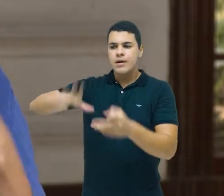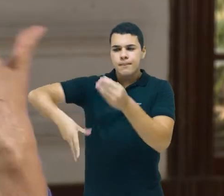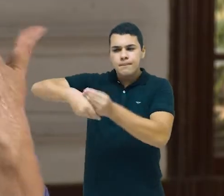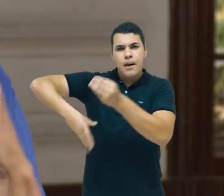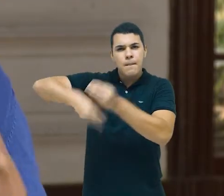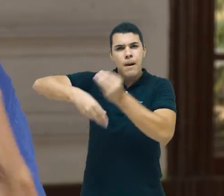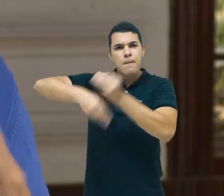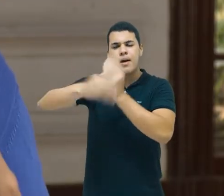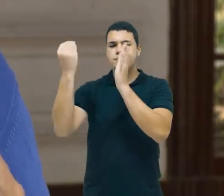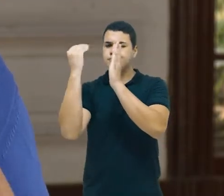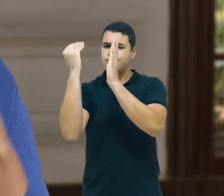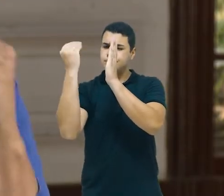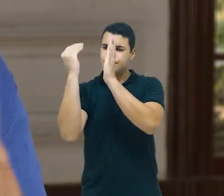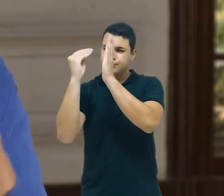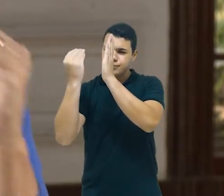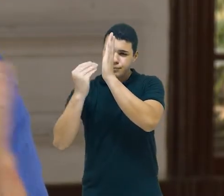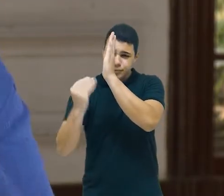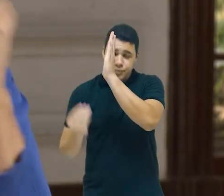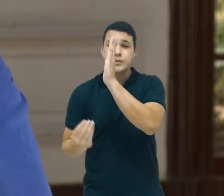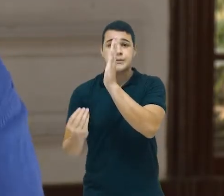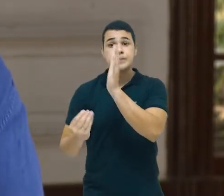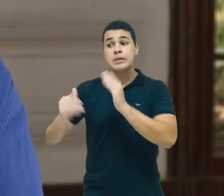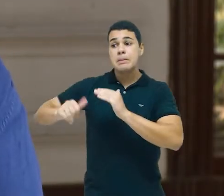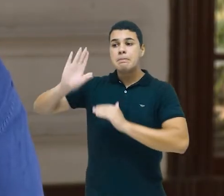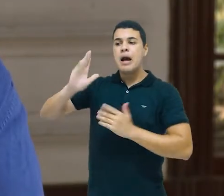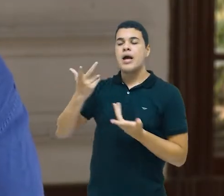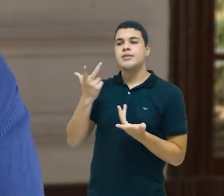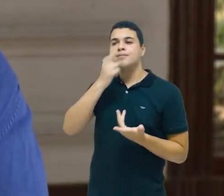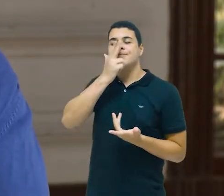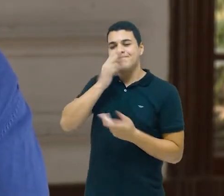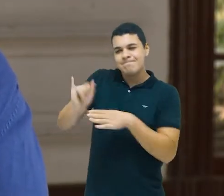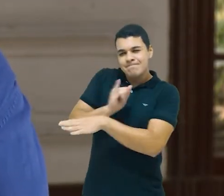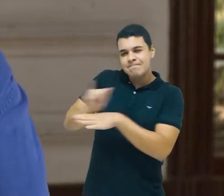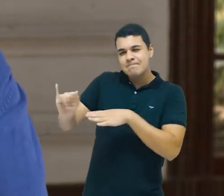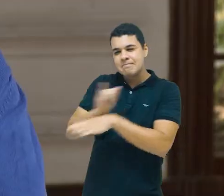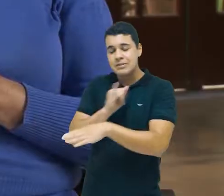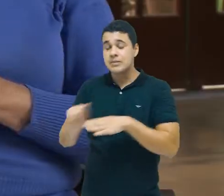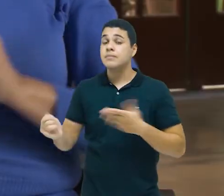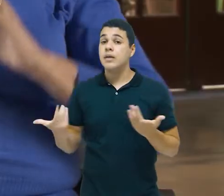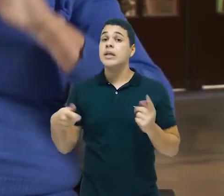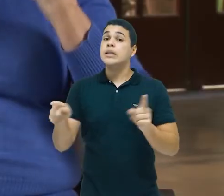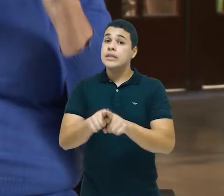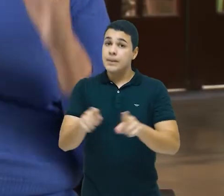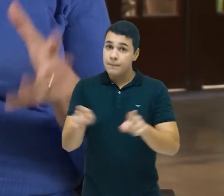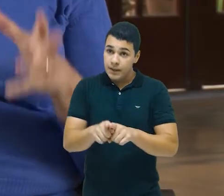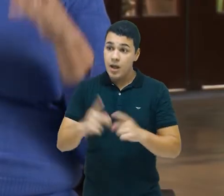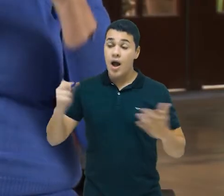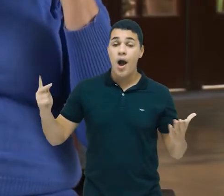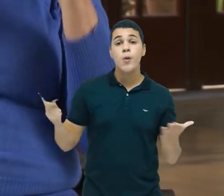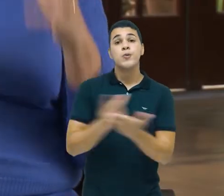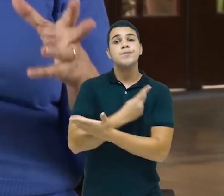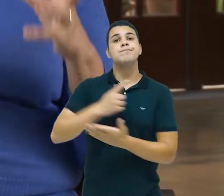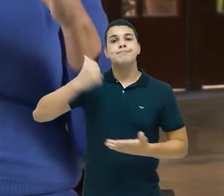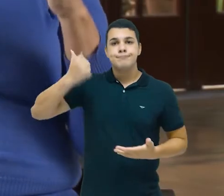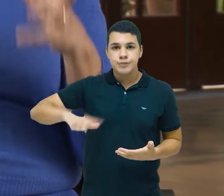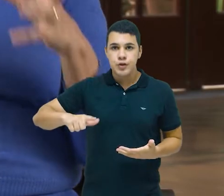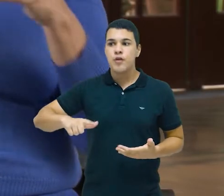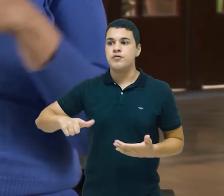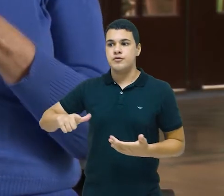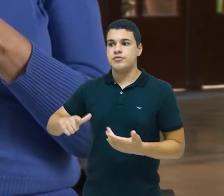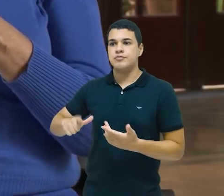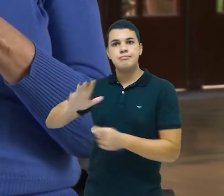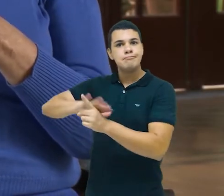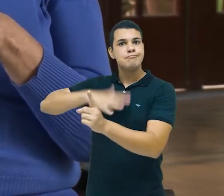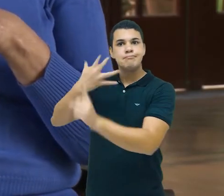elas foram, digamos assim, maximizadas, e ainda por cima houve mais apoio